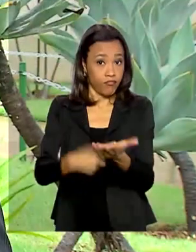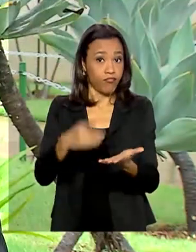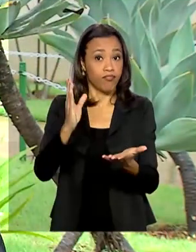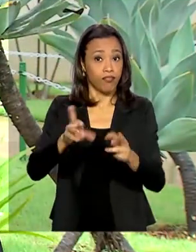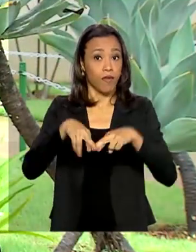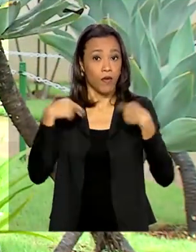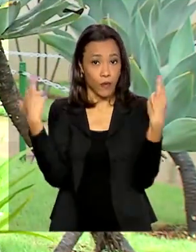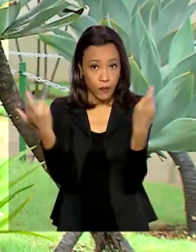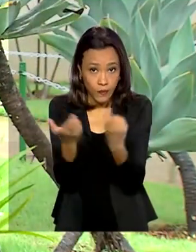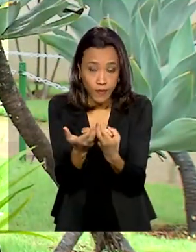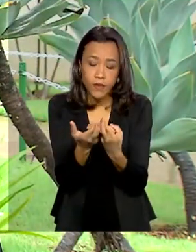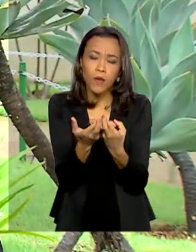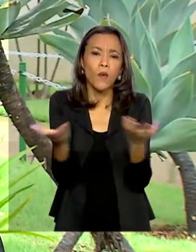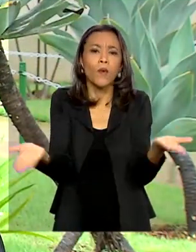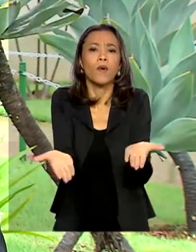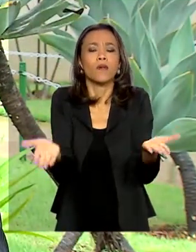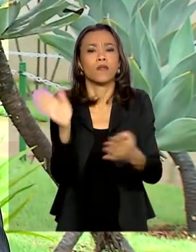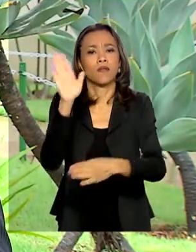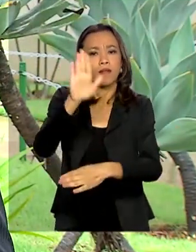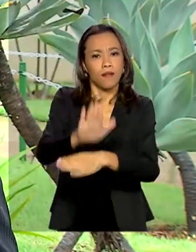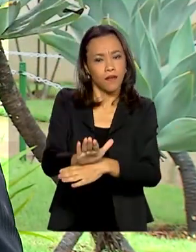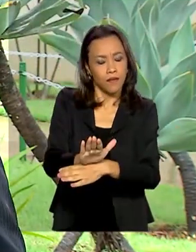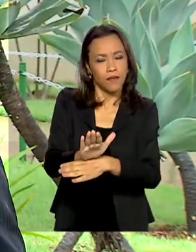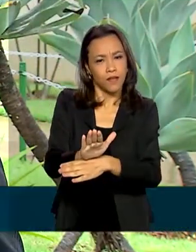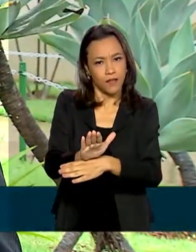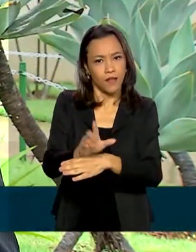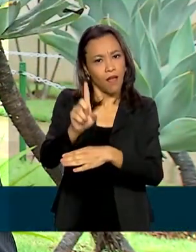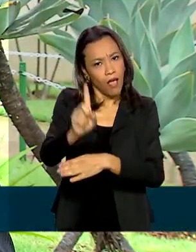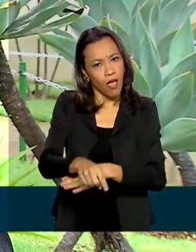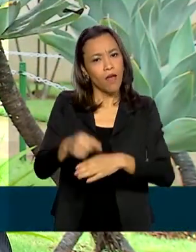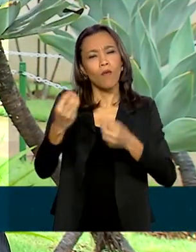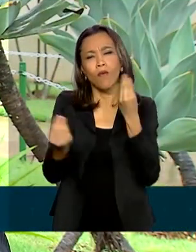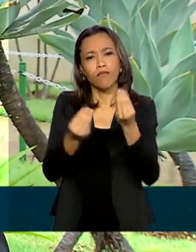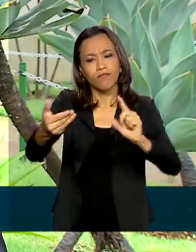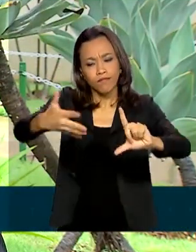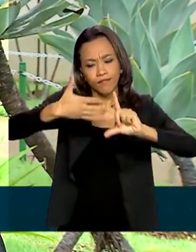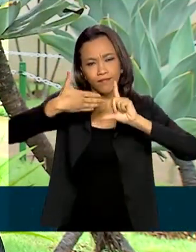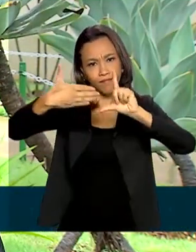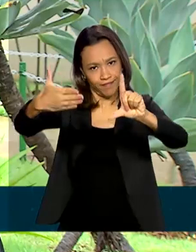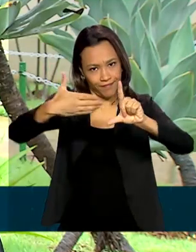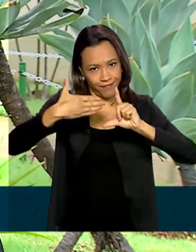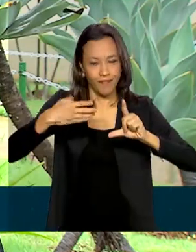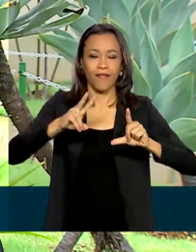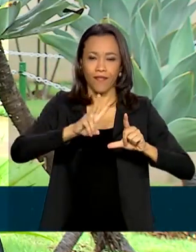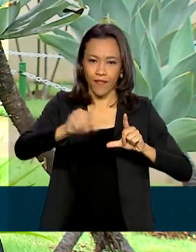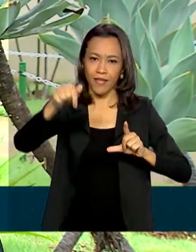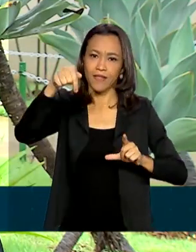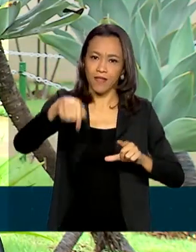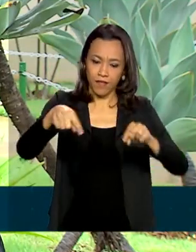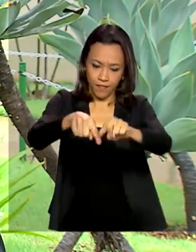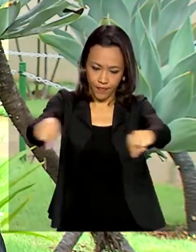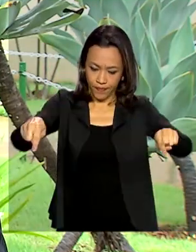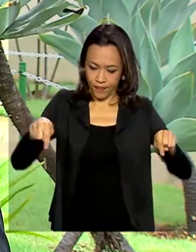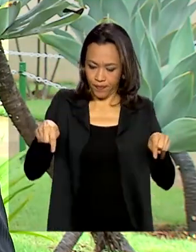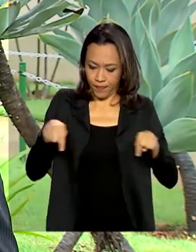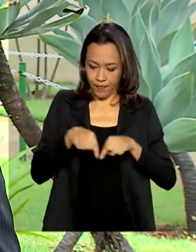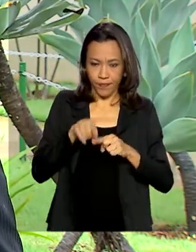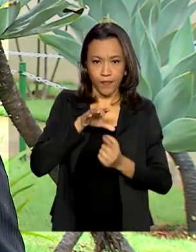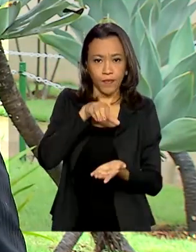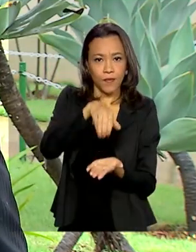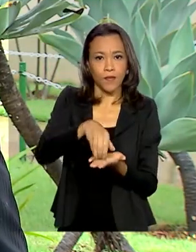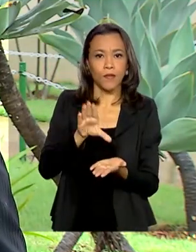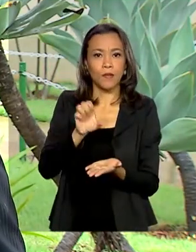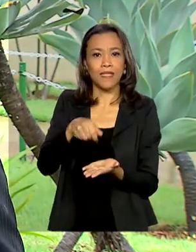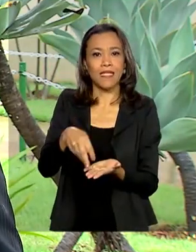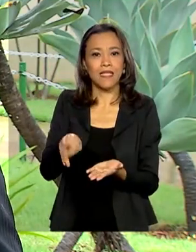Conselho está marcada para hoje à tarde por meio de videoconferência e será realizada no Centro Gestor e Operacional do